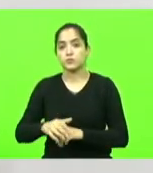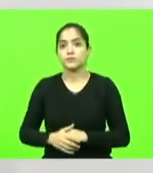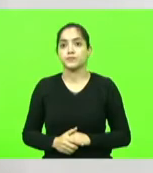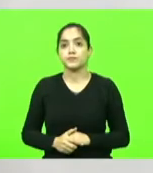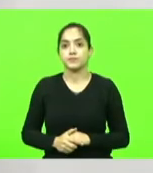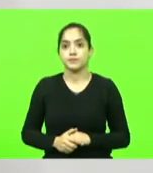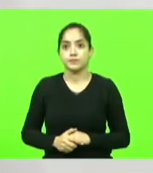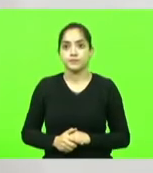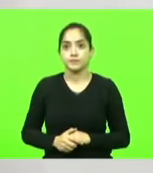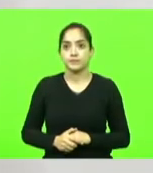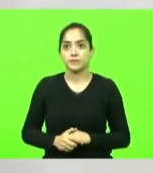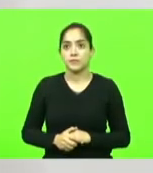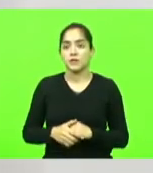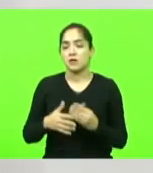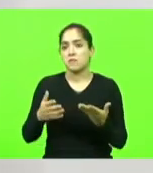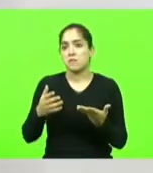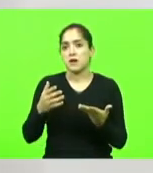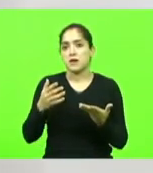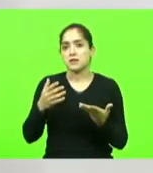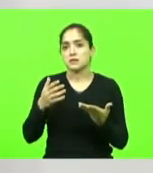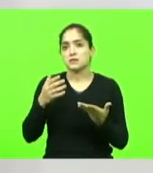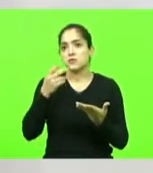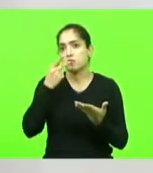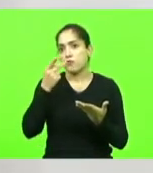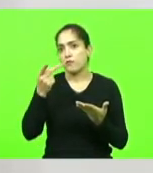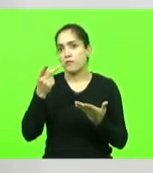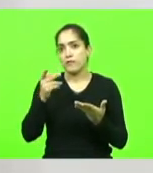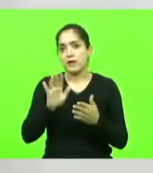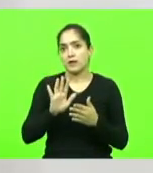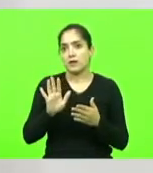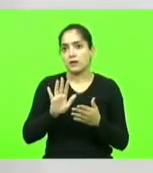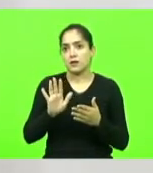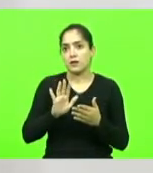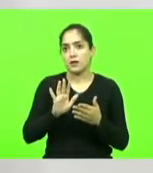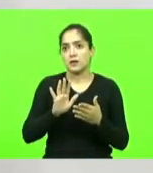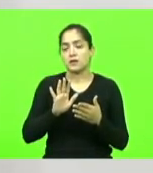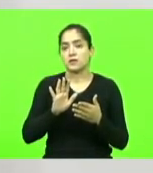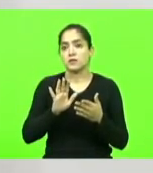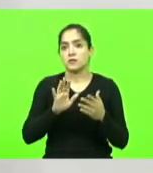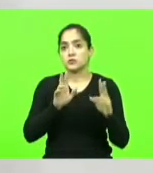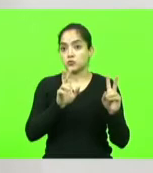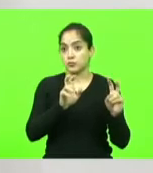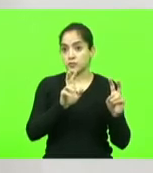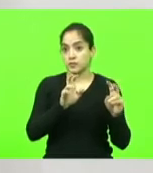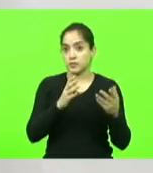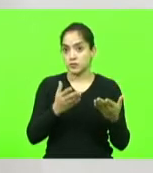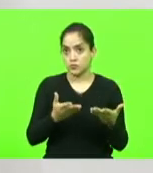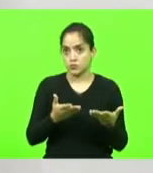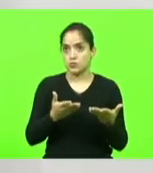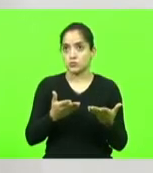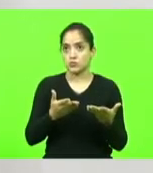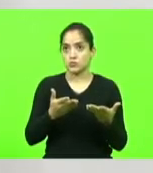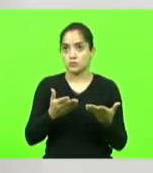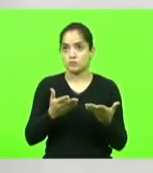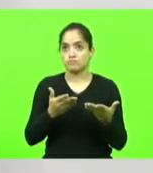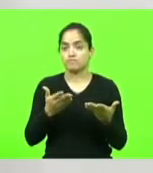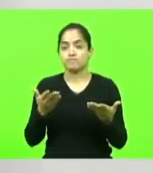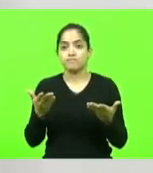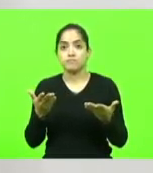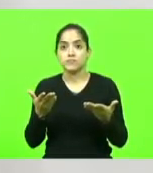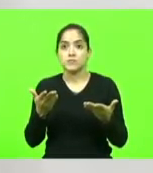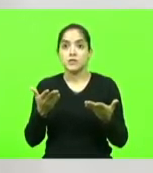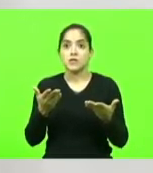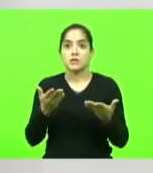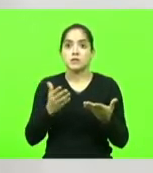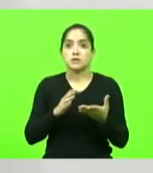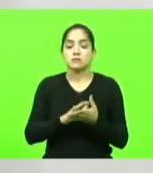Mas eu não vou aqui falar sobre isso porque isso até então são suposições.